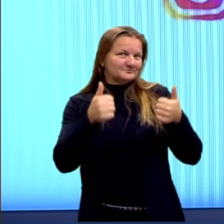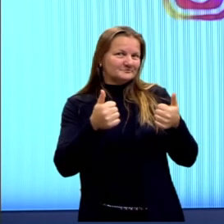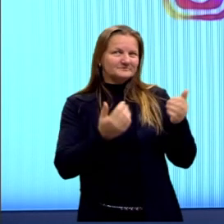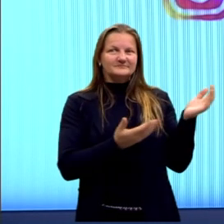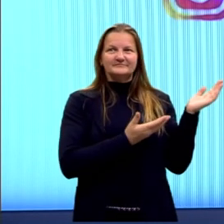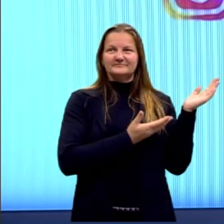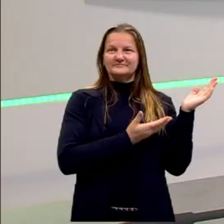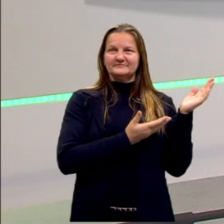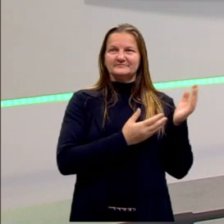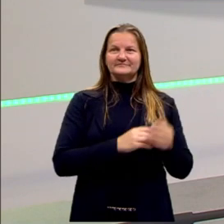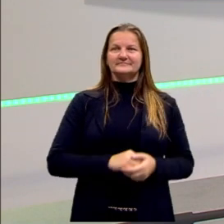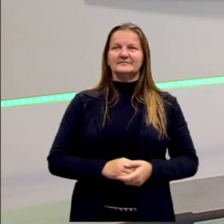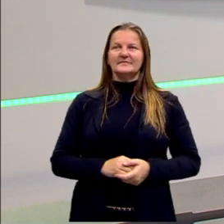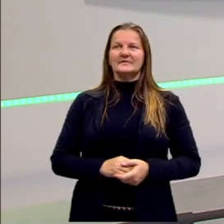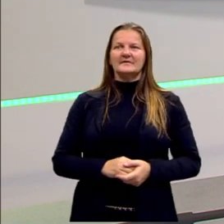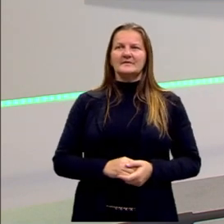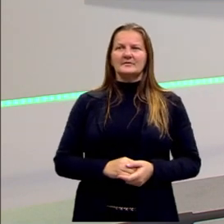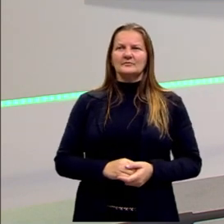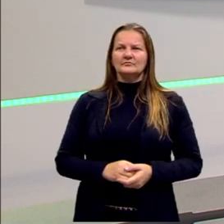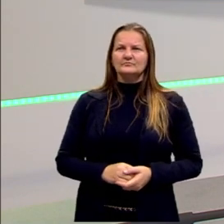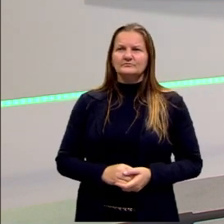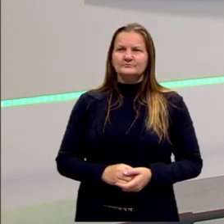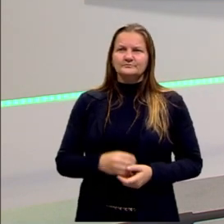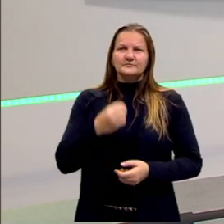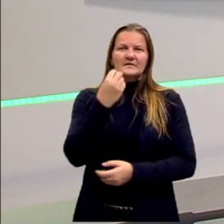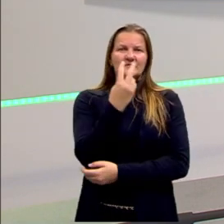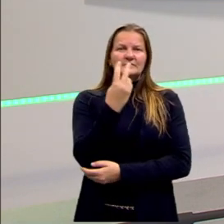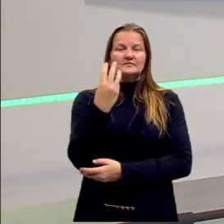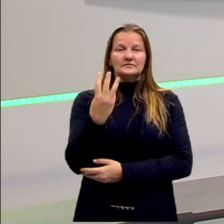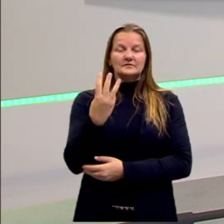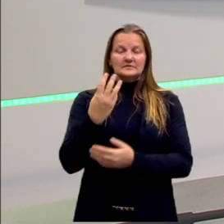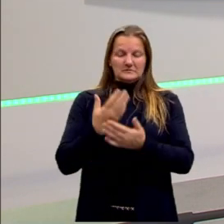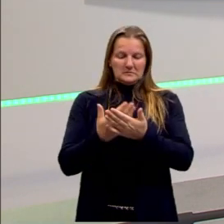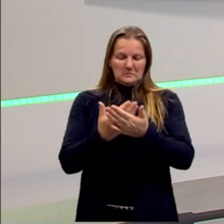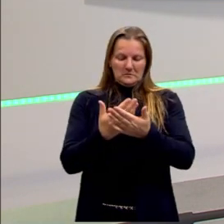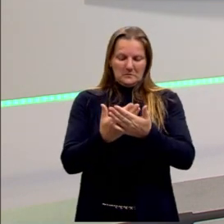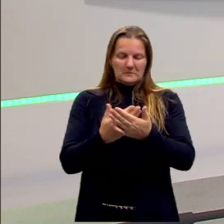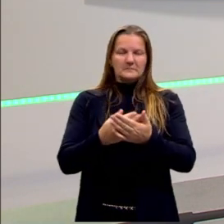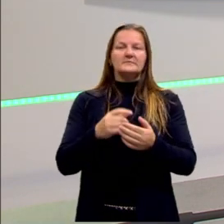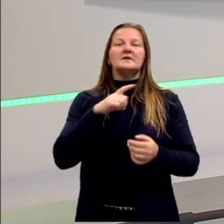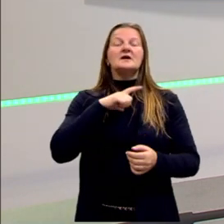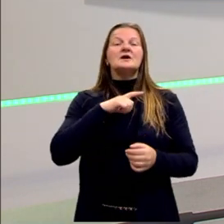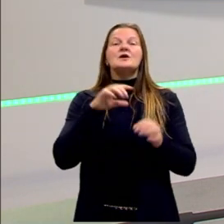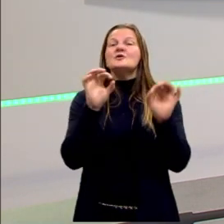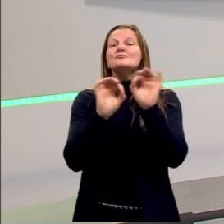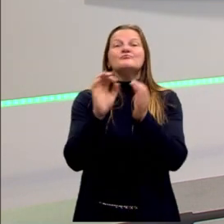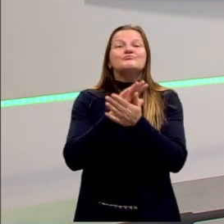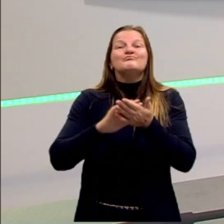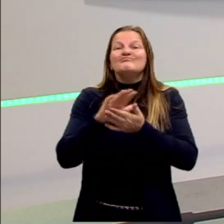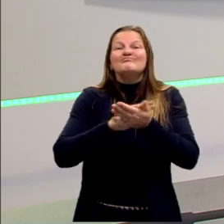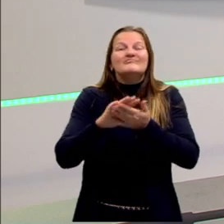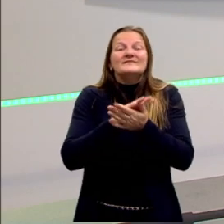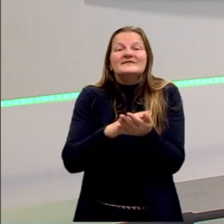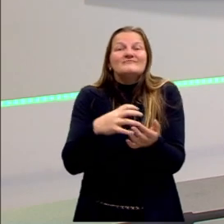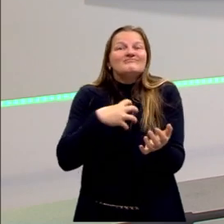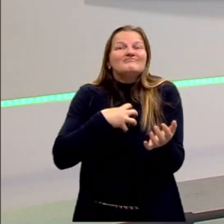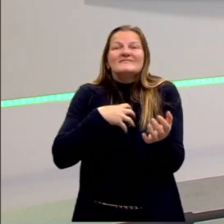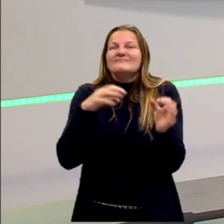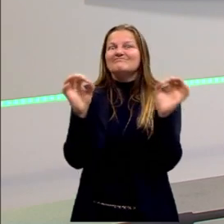A nossa vigésima terceira aula tem como título, isso não faz o menor